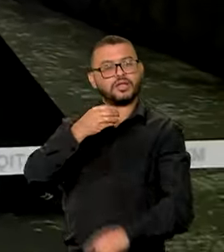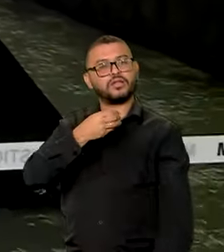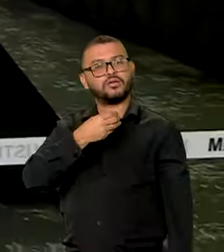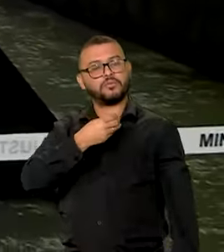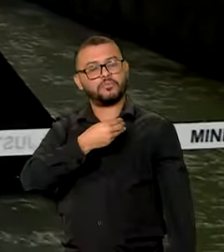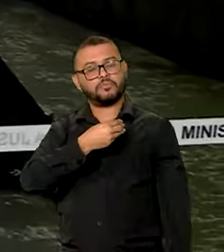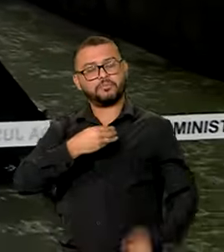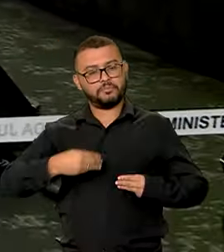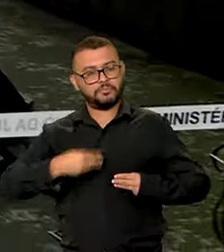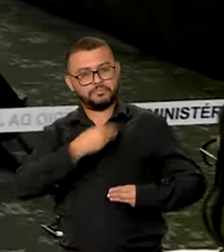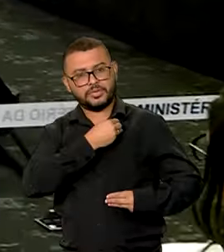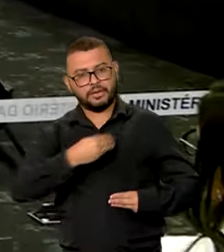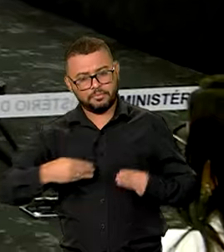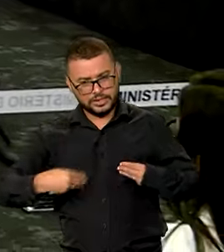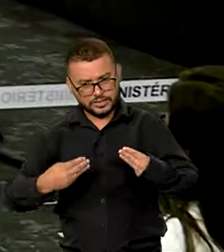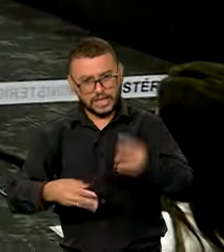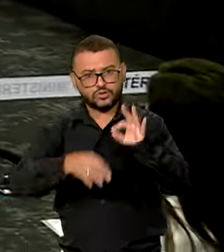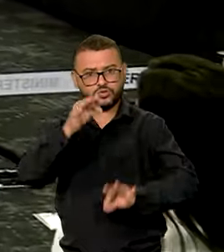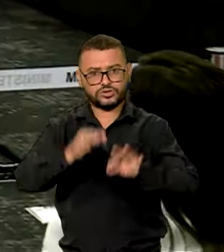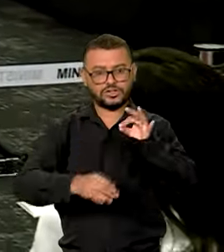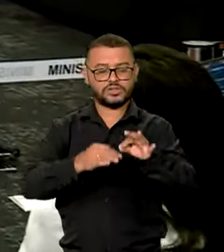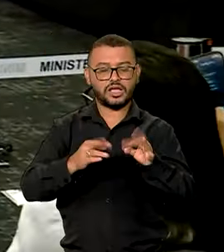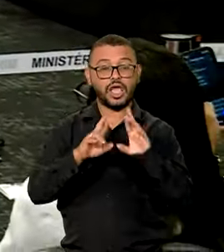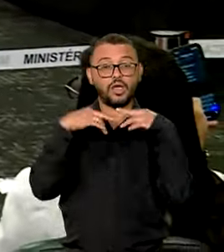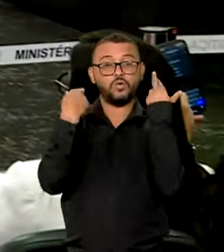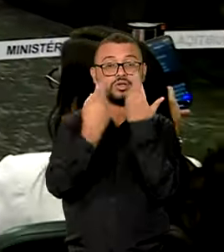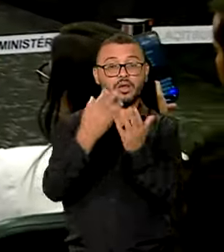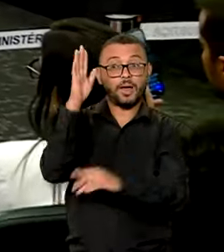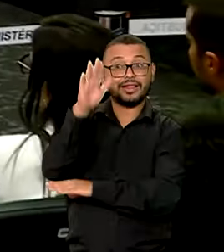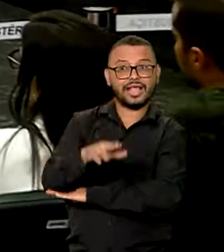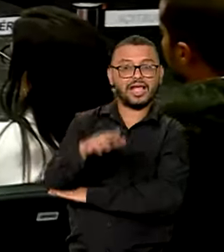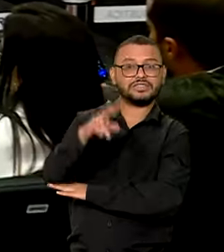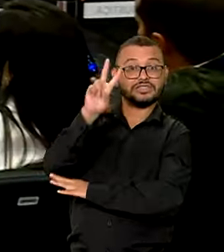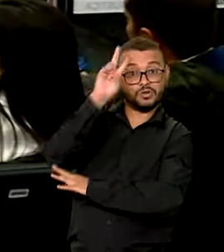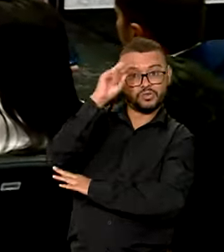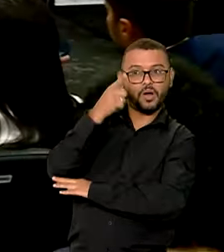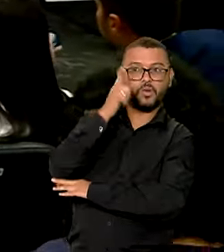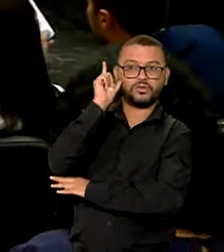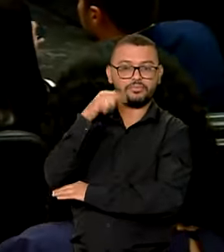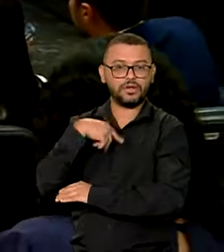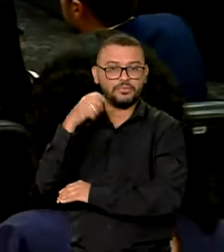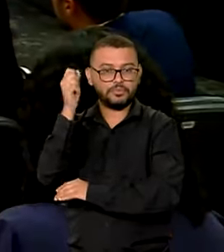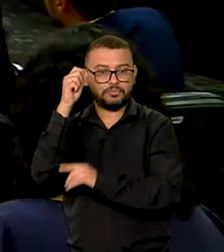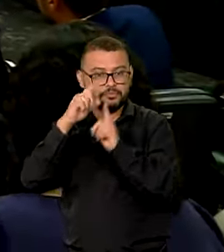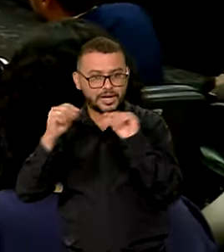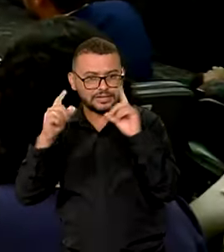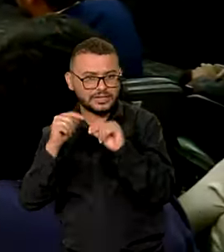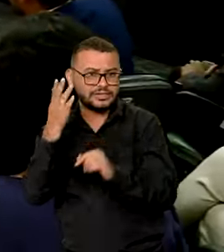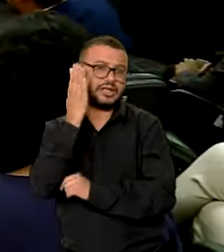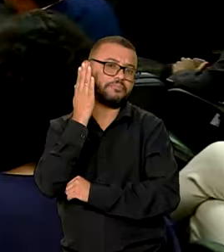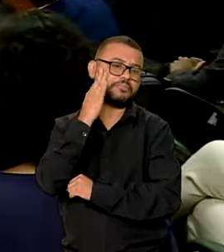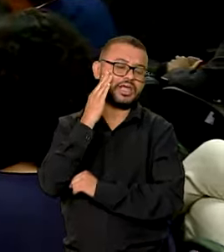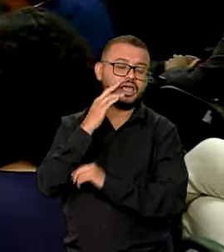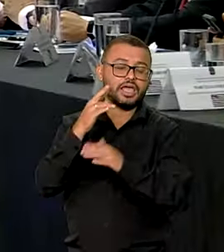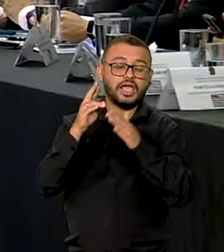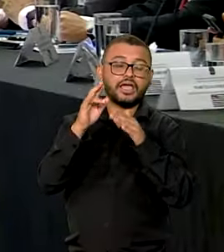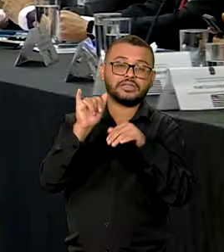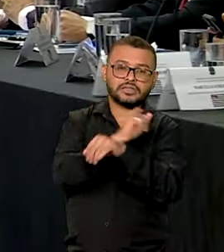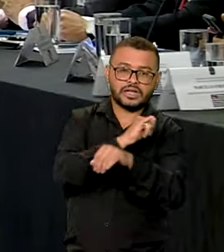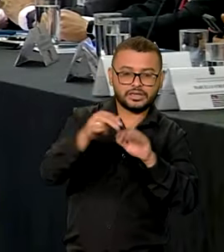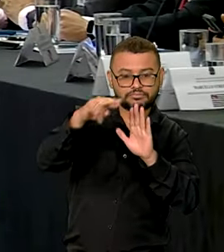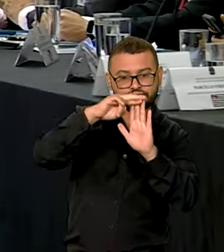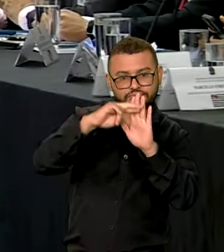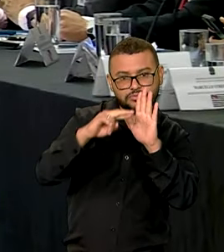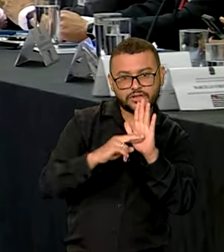Justiça e Segurança Pública se reuniram na tarde desta segunda-feira em Brasília para discutir novas regras de uso do